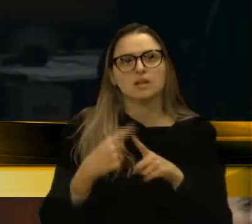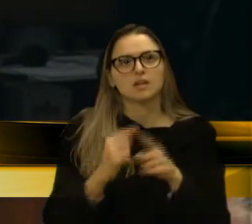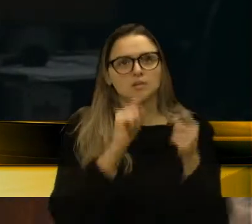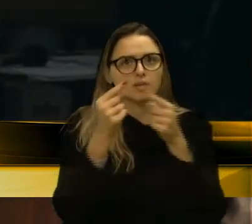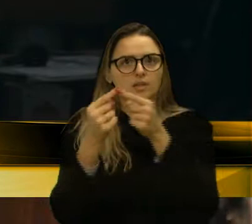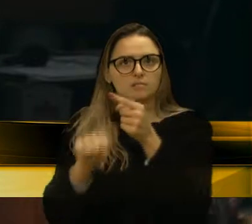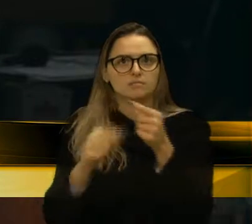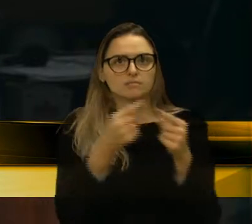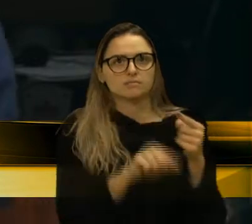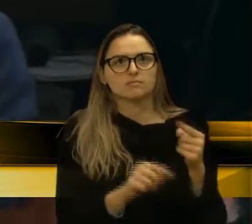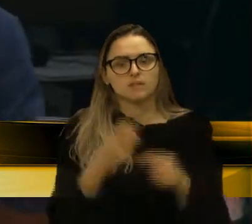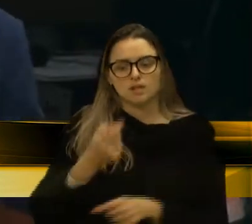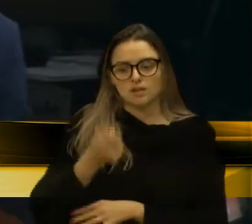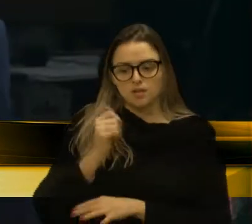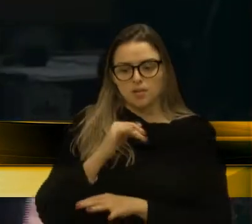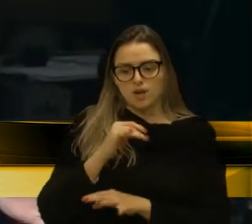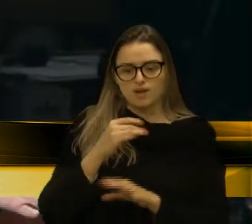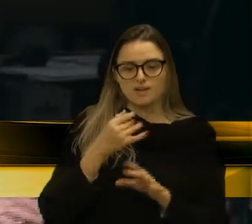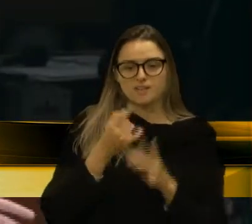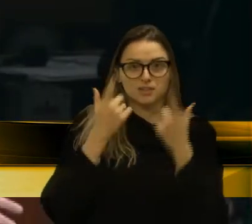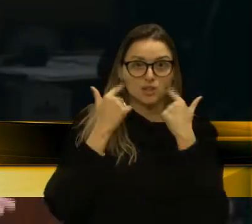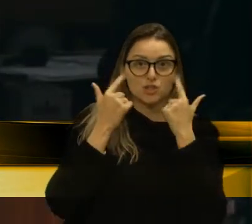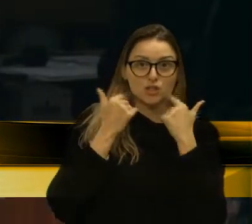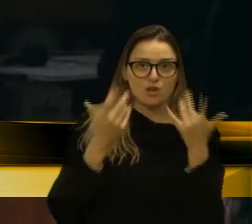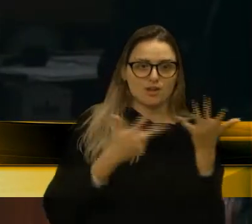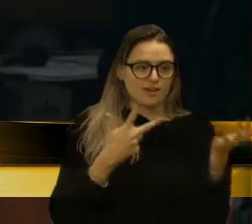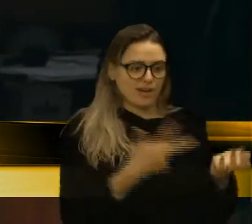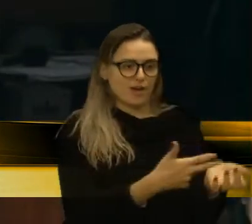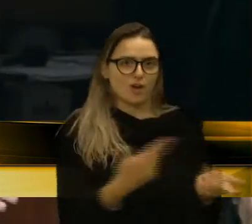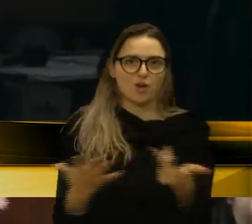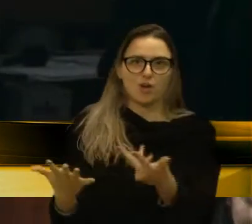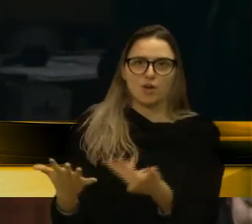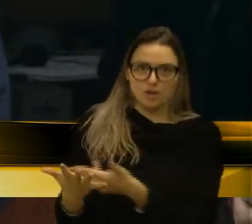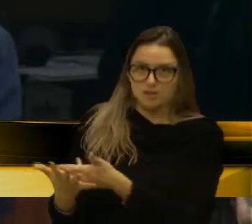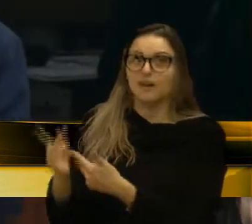A gente quase chora, quer cortar os pulsos, porque...